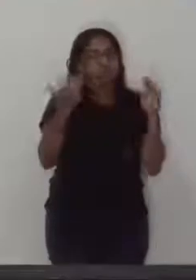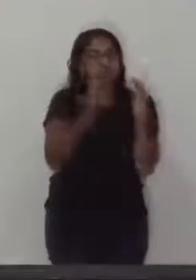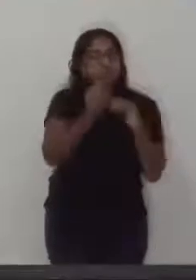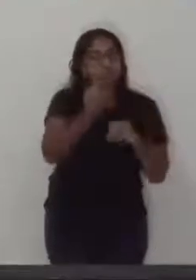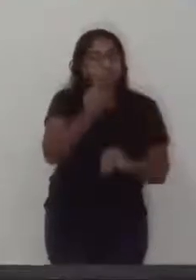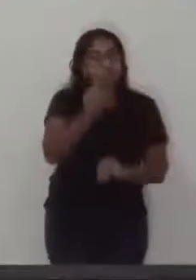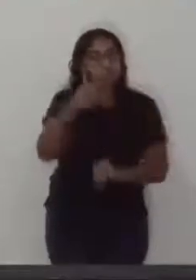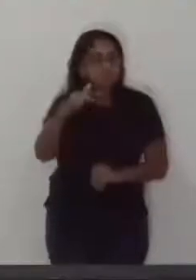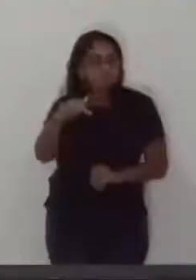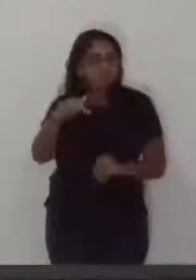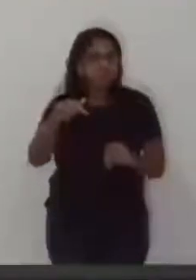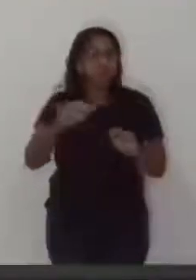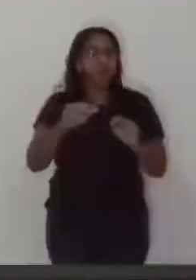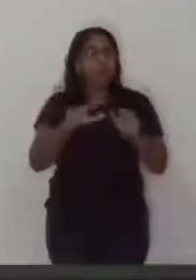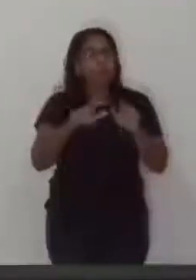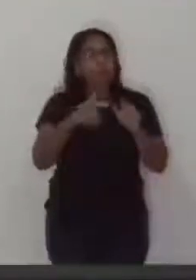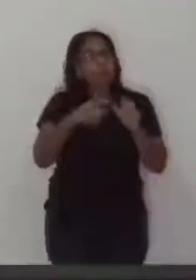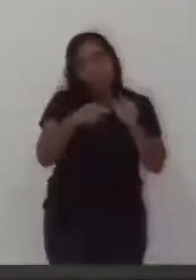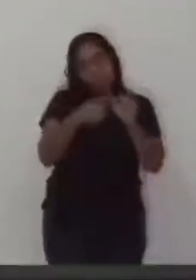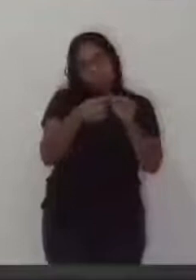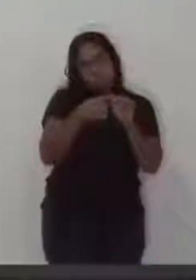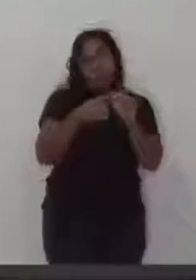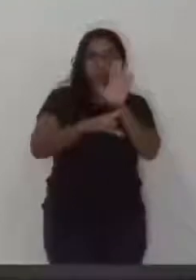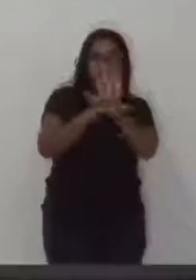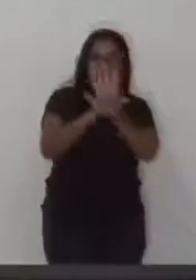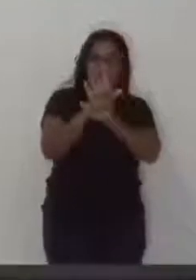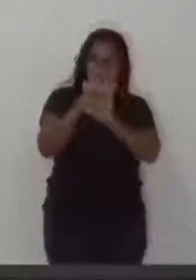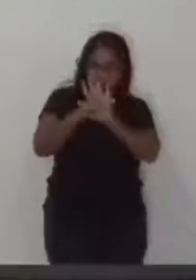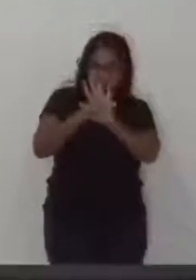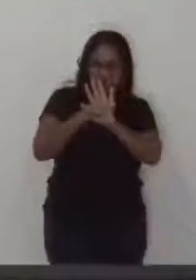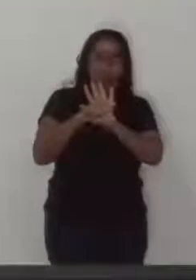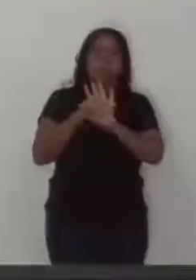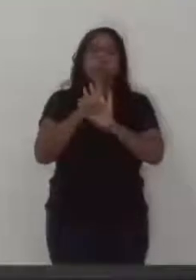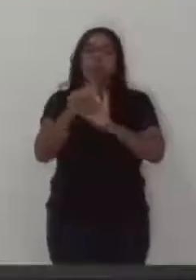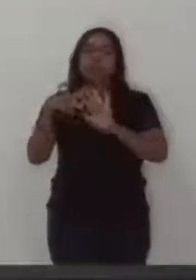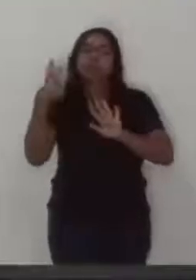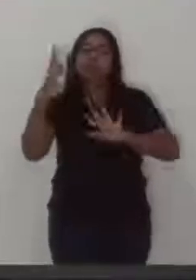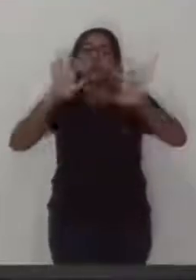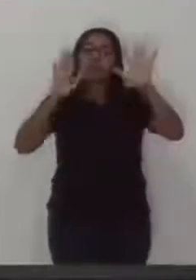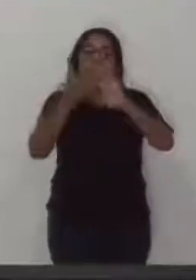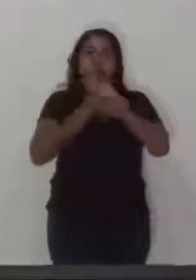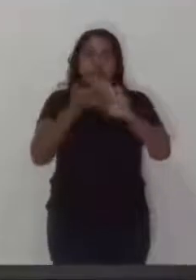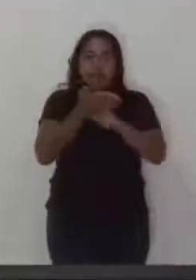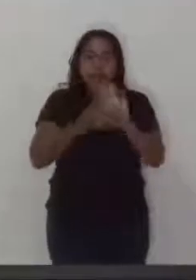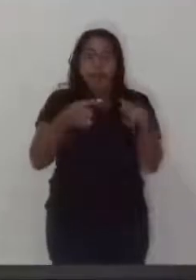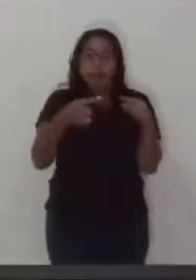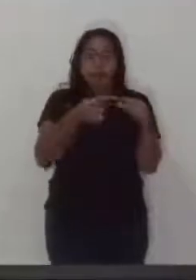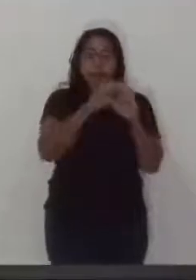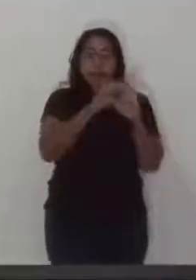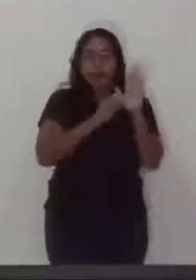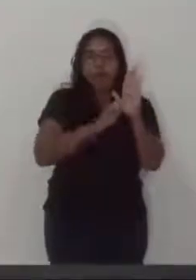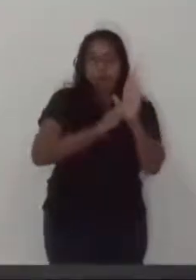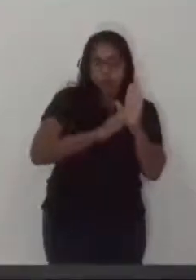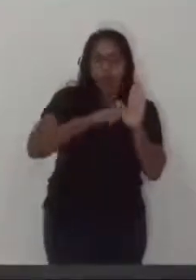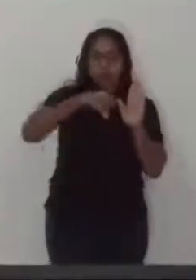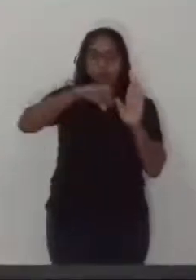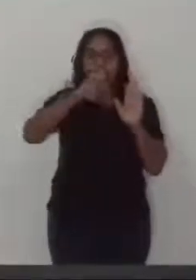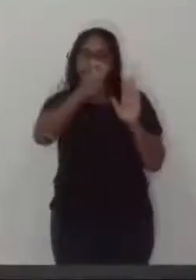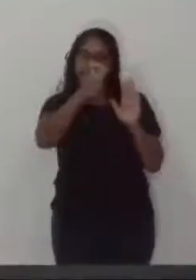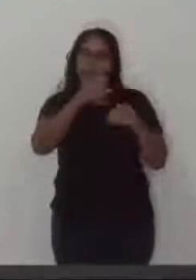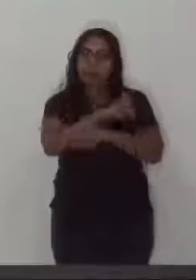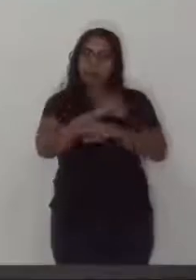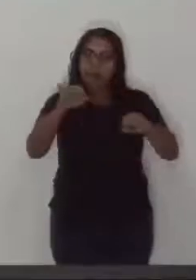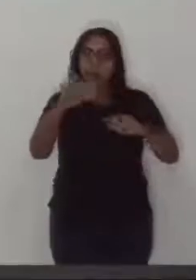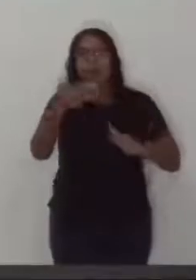ordinária da décima sétima legislatura. De acordo com artigo 95 do regimento interno, declaro aprovado.